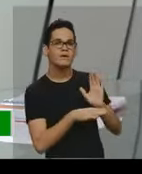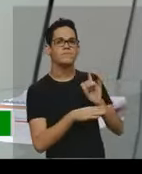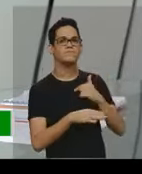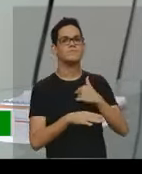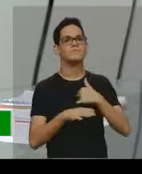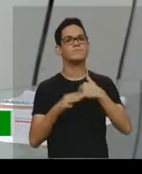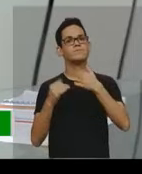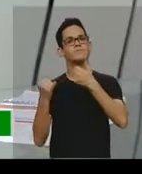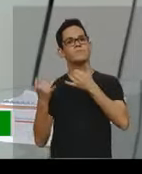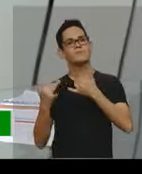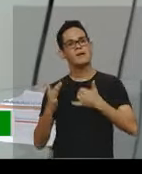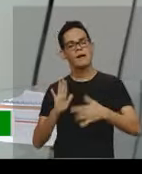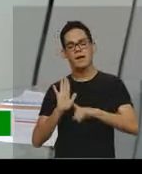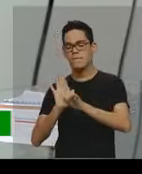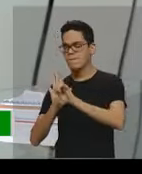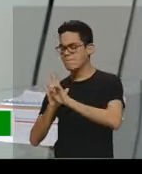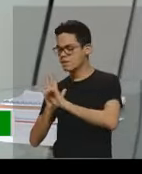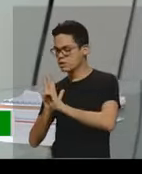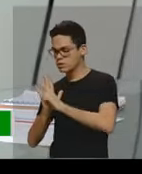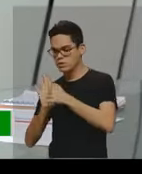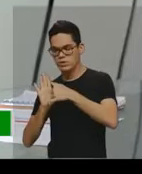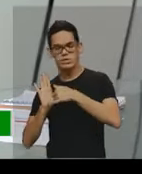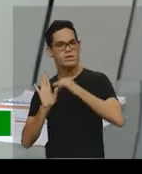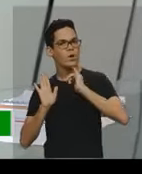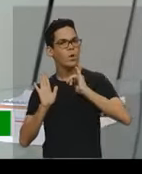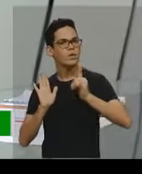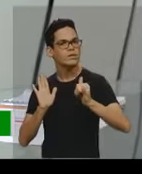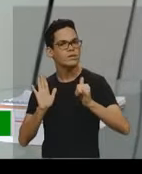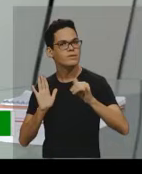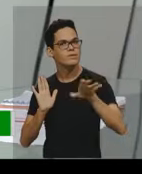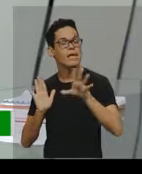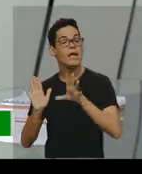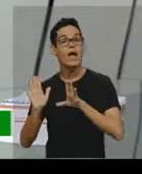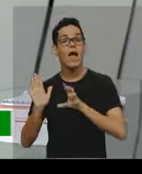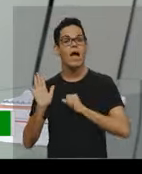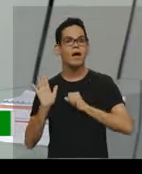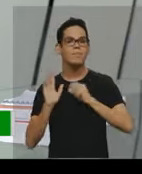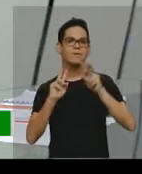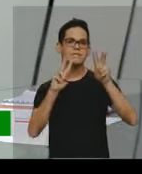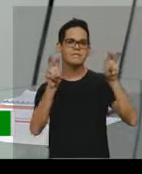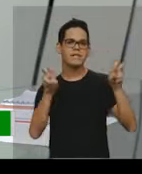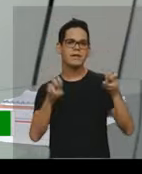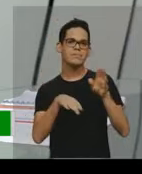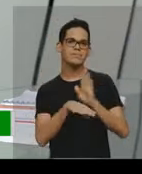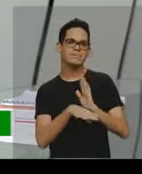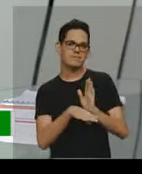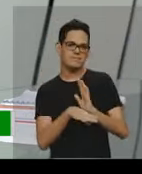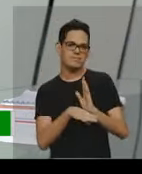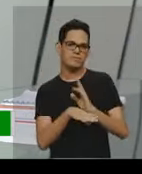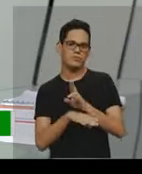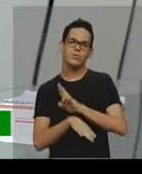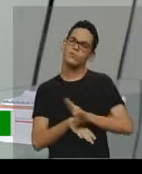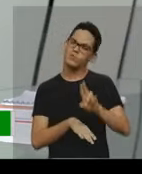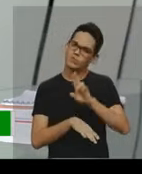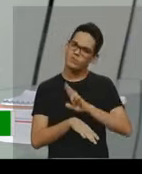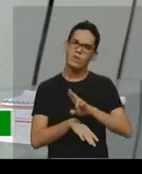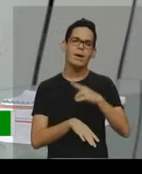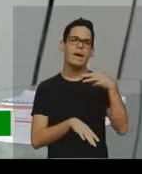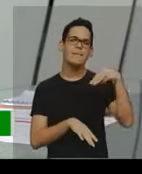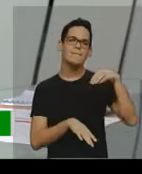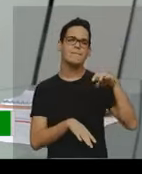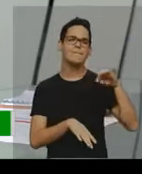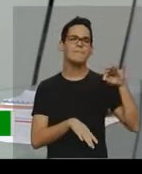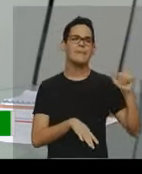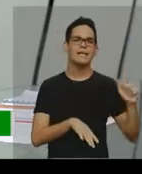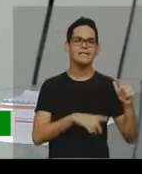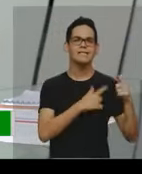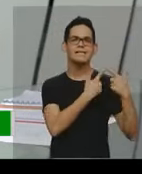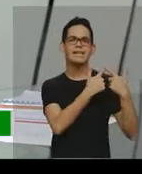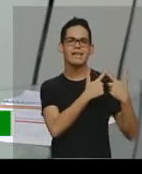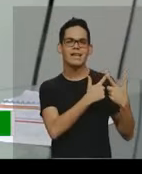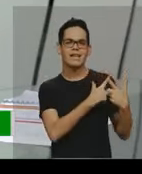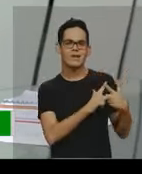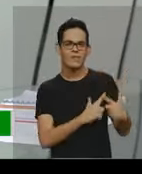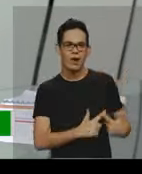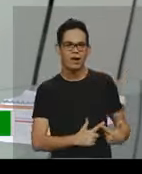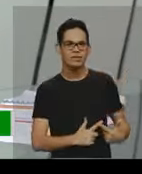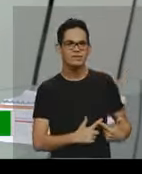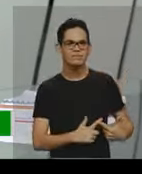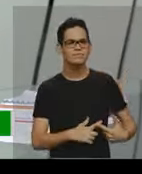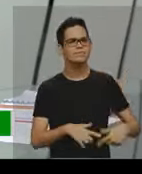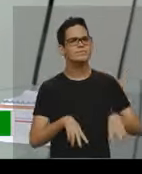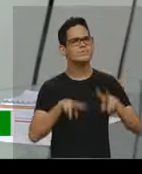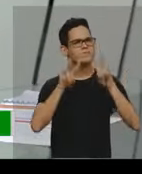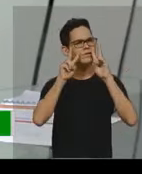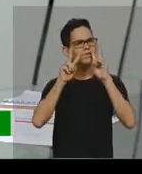personagens, falando de quem ama um filme, então, aí, usou a metalinguagem. Nós vimos muitos outdoors,